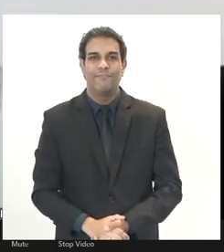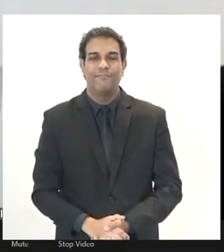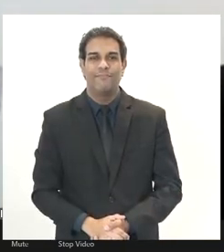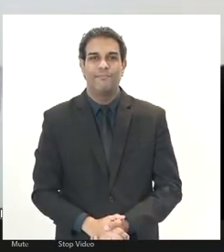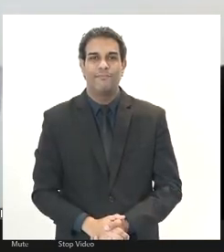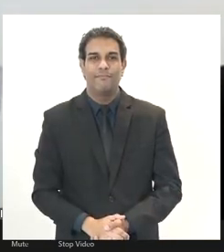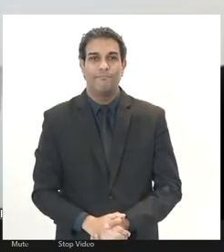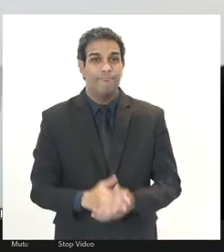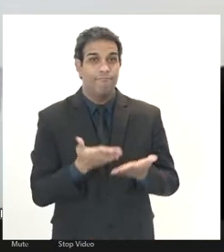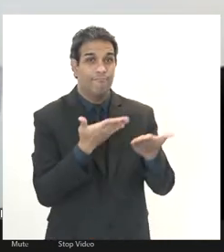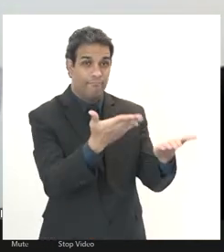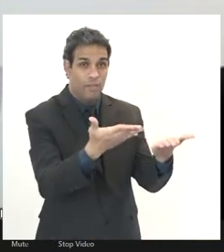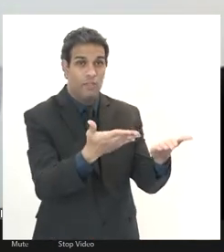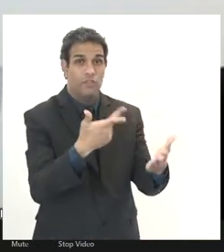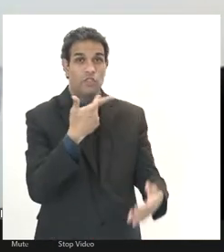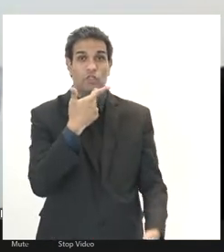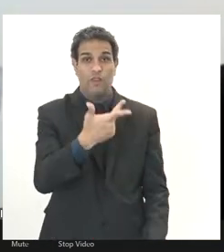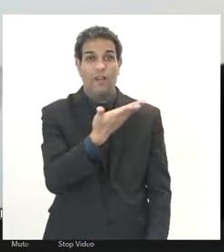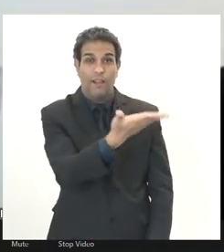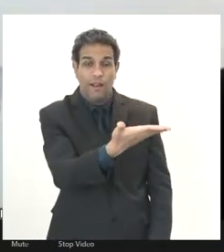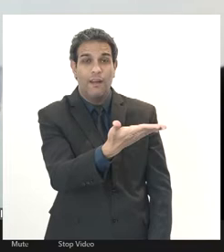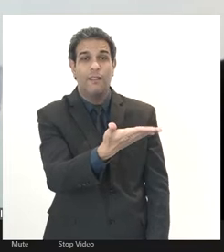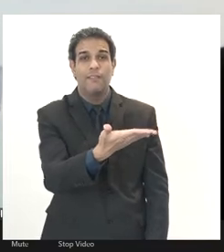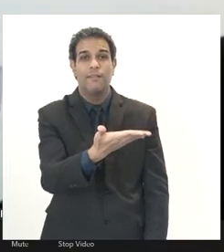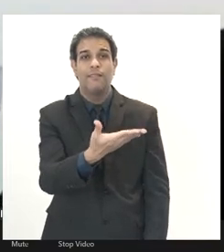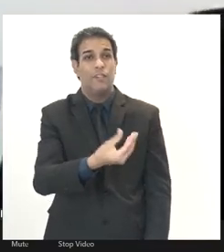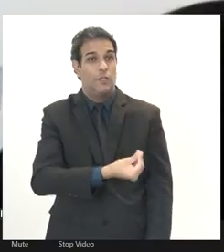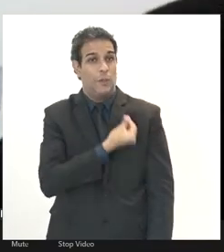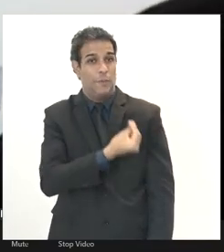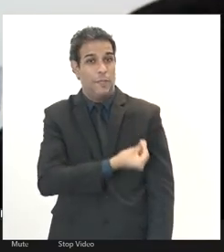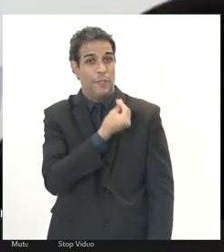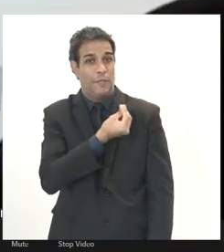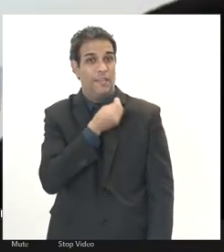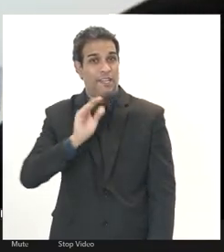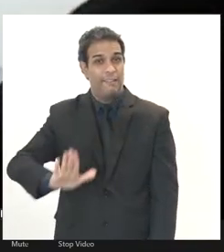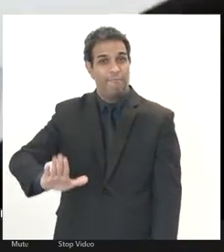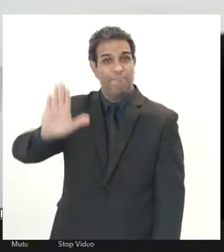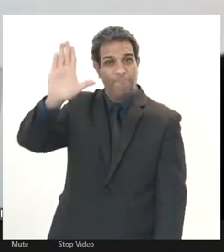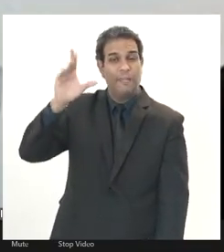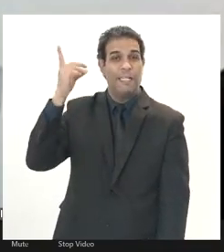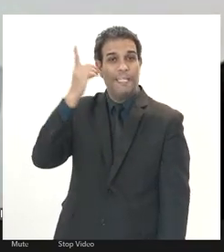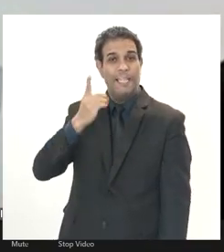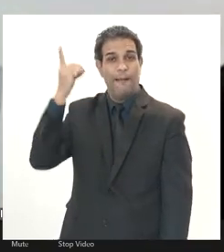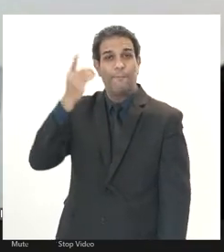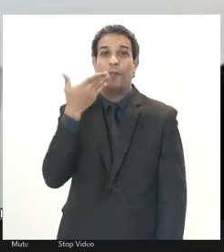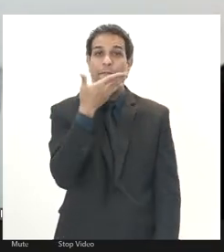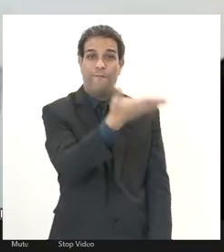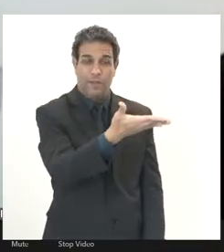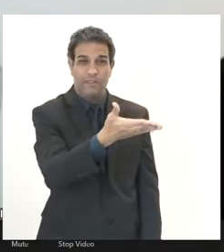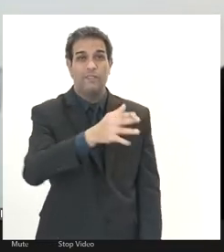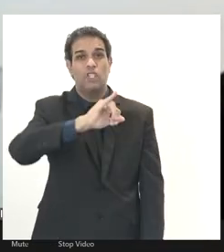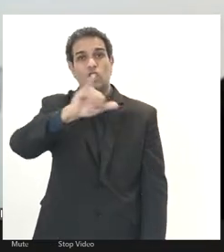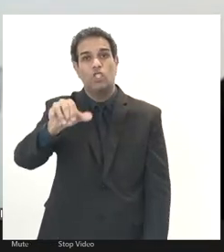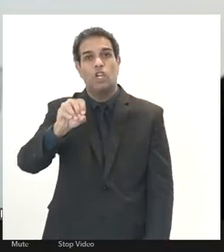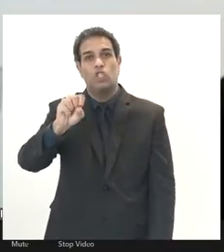Pois não, José Eduardo Rangel. Estou presente, estou presente, deputado. Pois não, com você, com a palavra, Rangel.